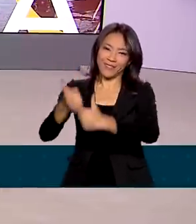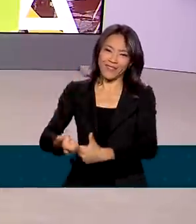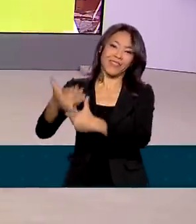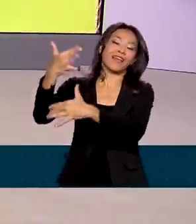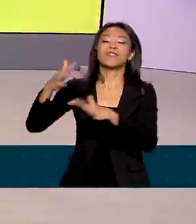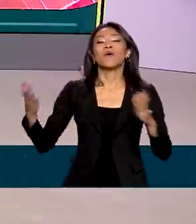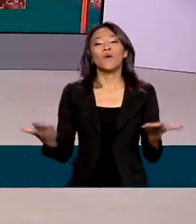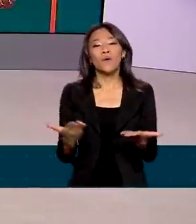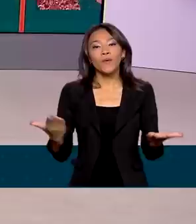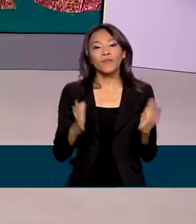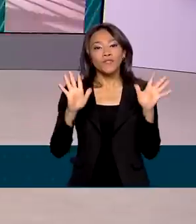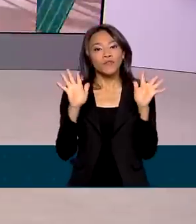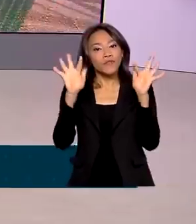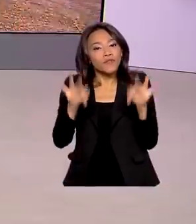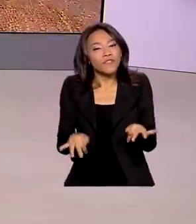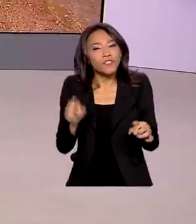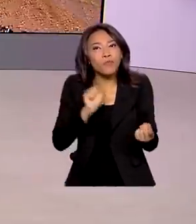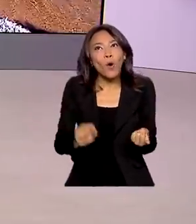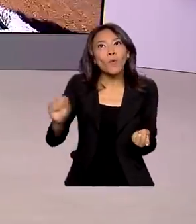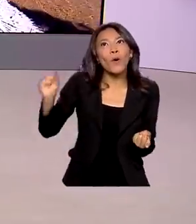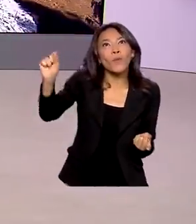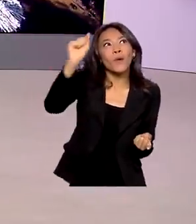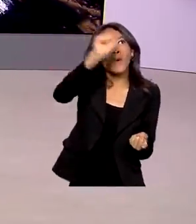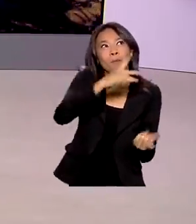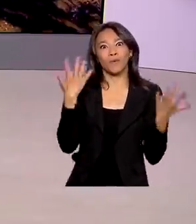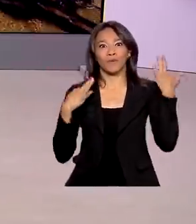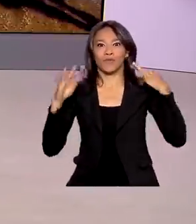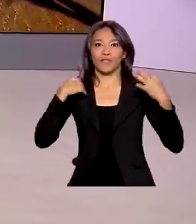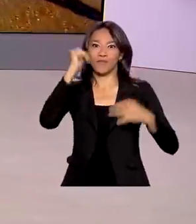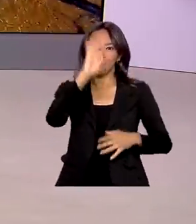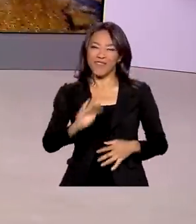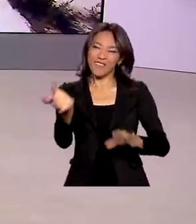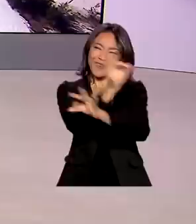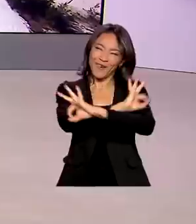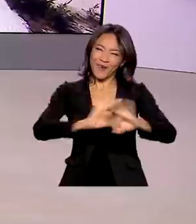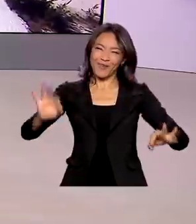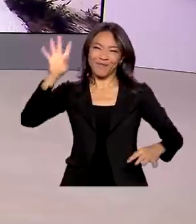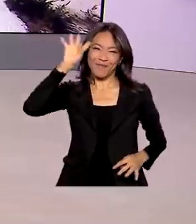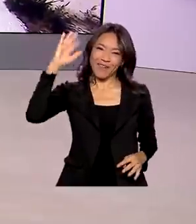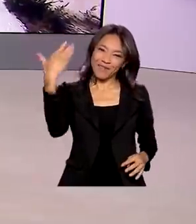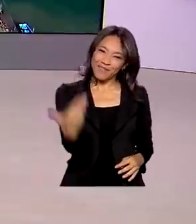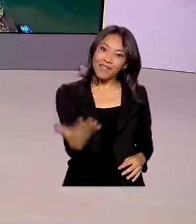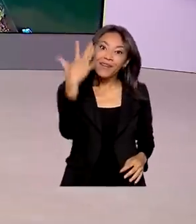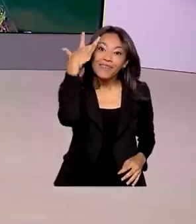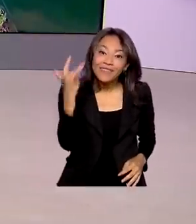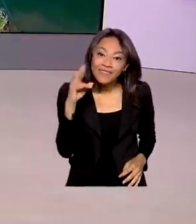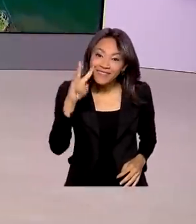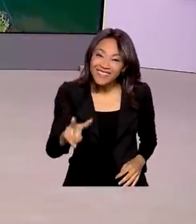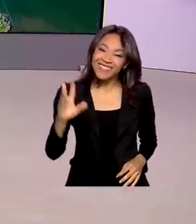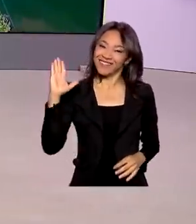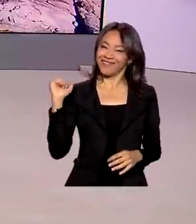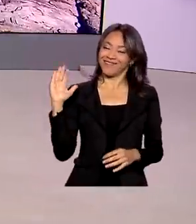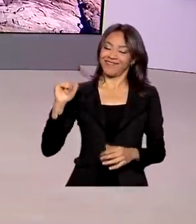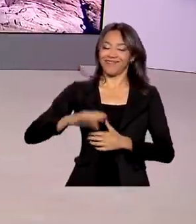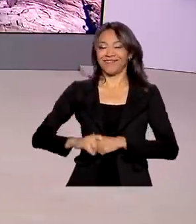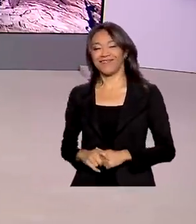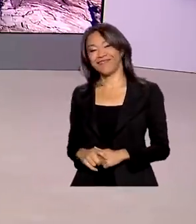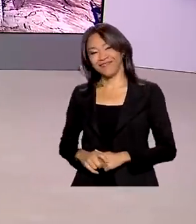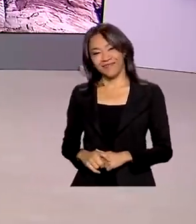Encerramos com imagens de pontos turísticos espalhados pelo Brasil. Uma ótima quarta-feira para você. Nos vemos amanhã. Tchau, tchau.